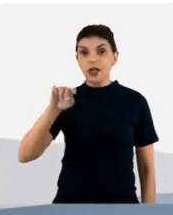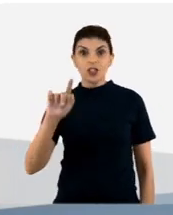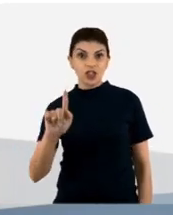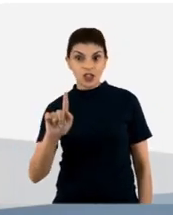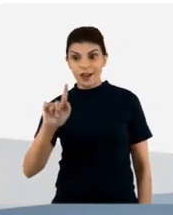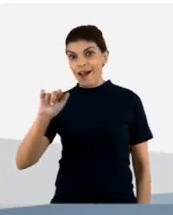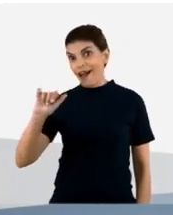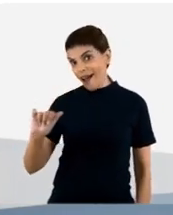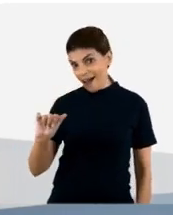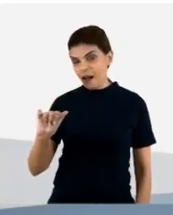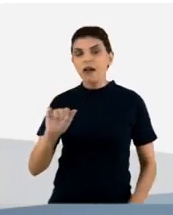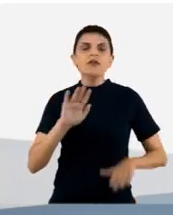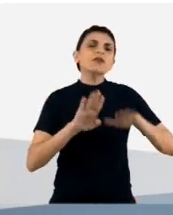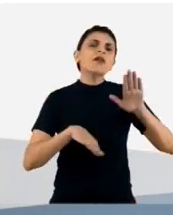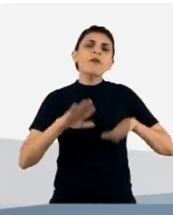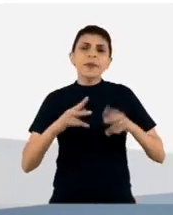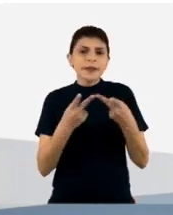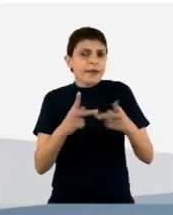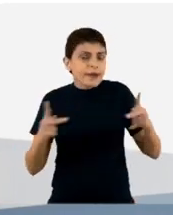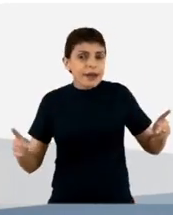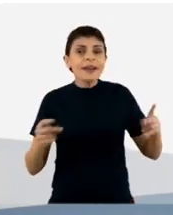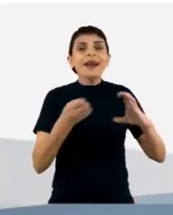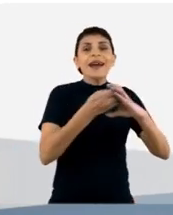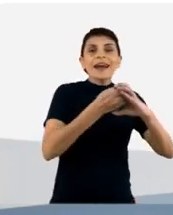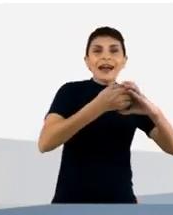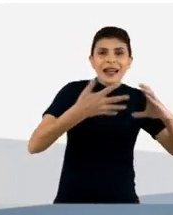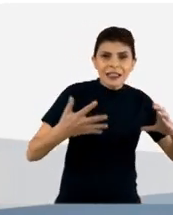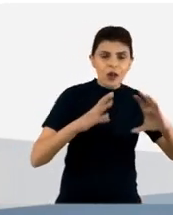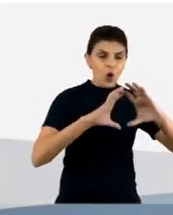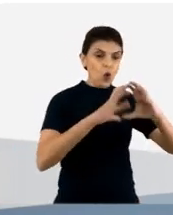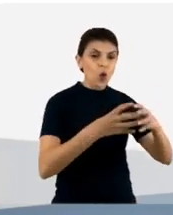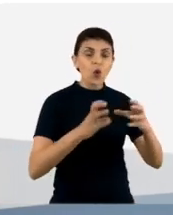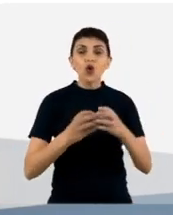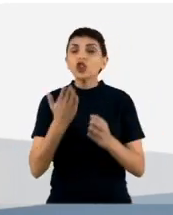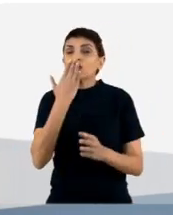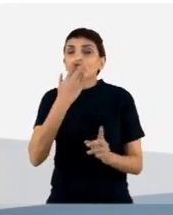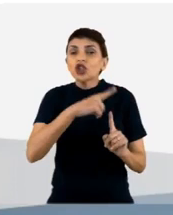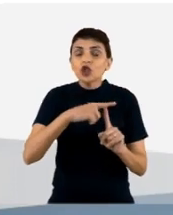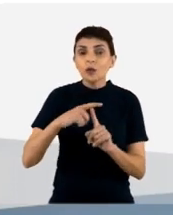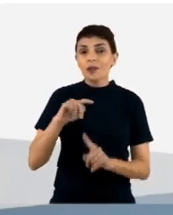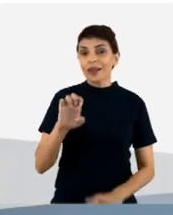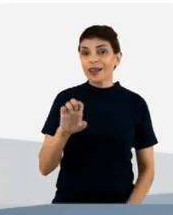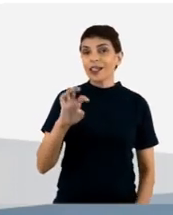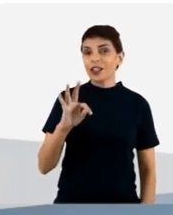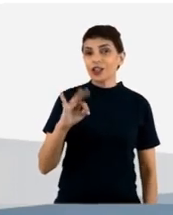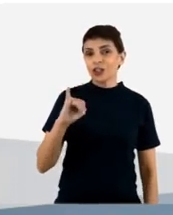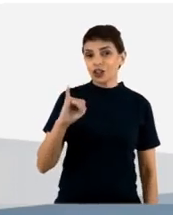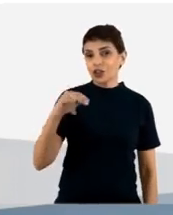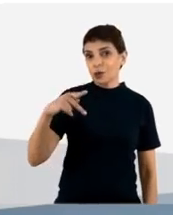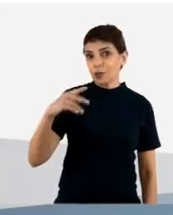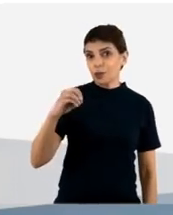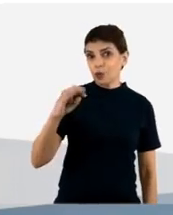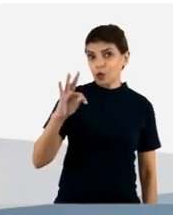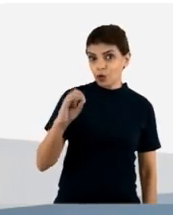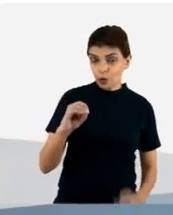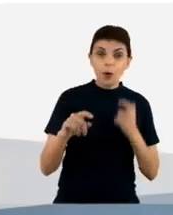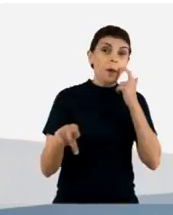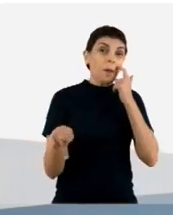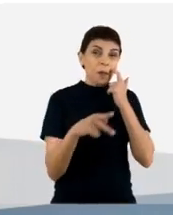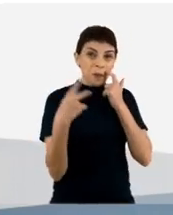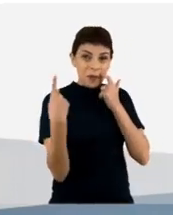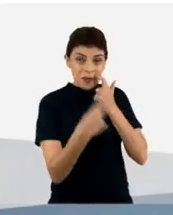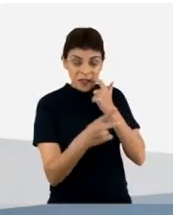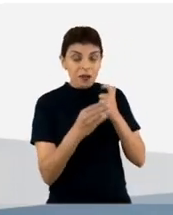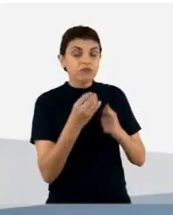uma GA. Nós caracterizamos qual é o epítopo de ligação provável